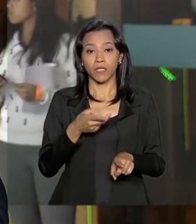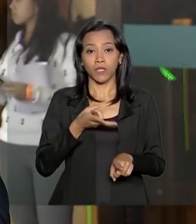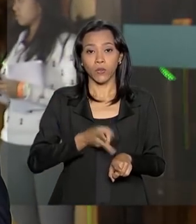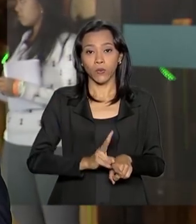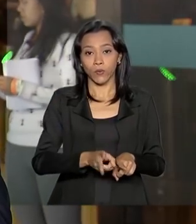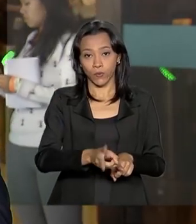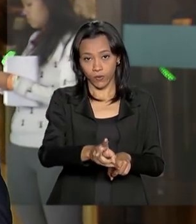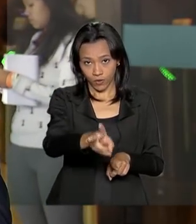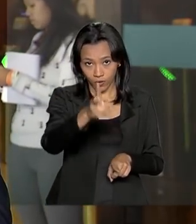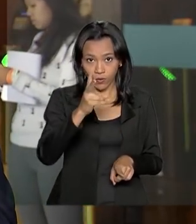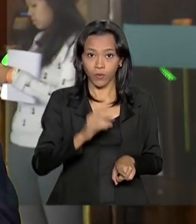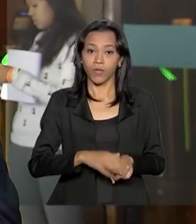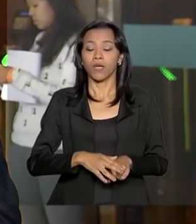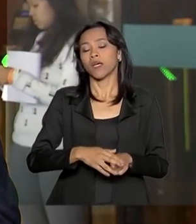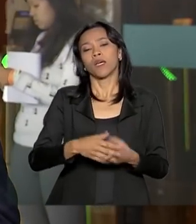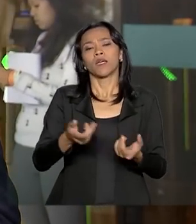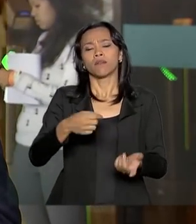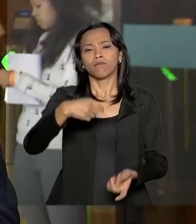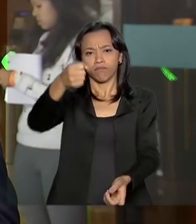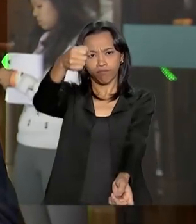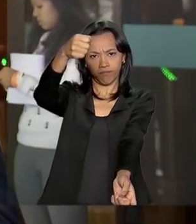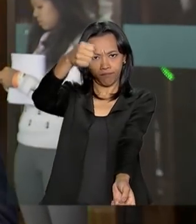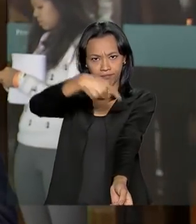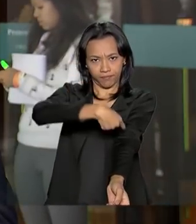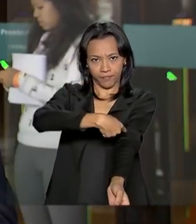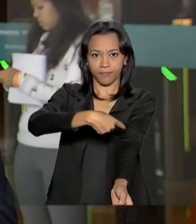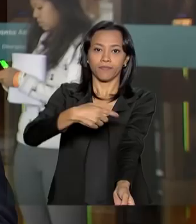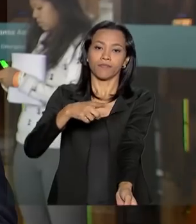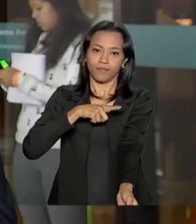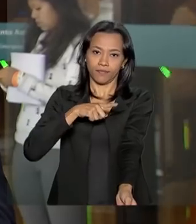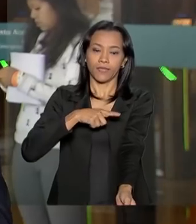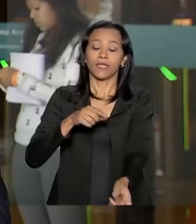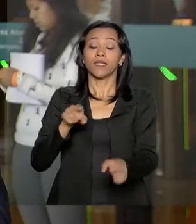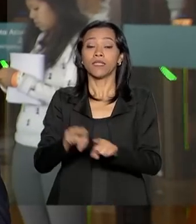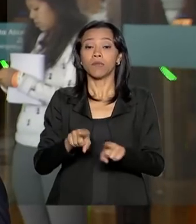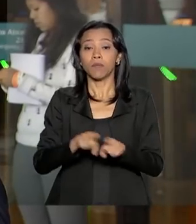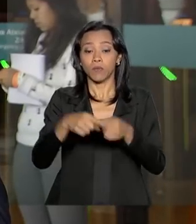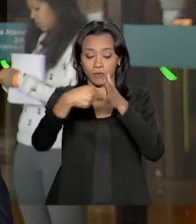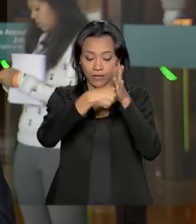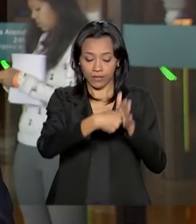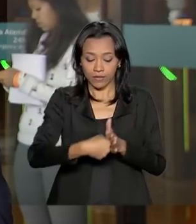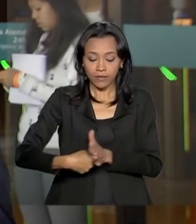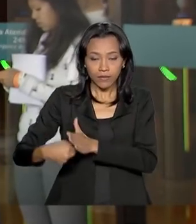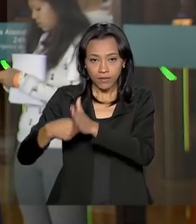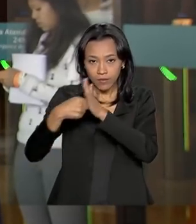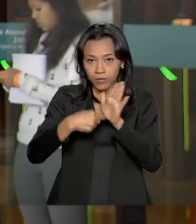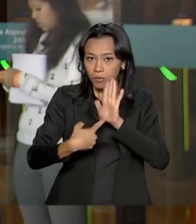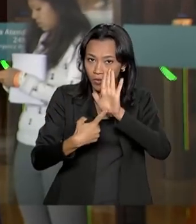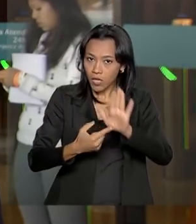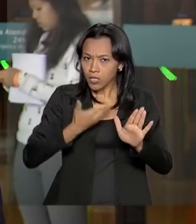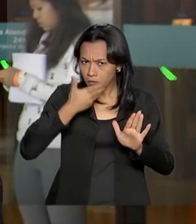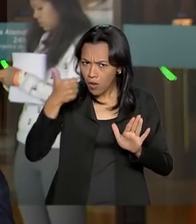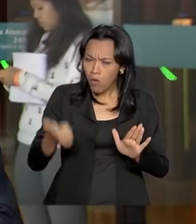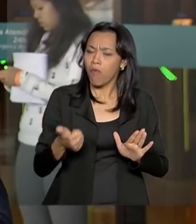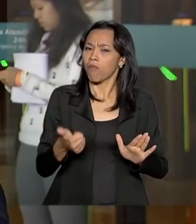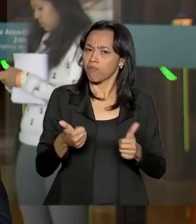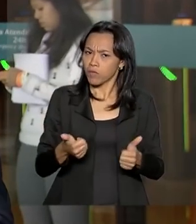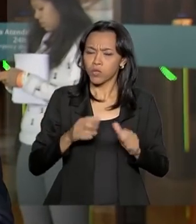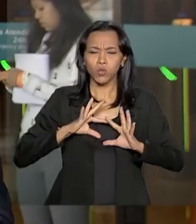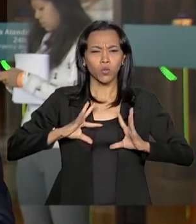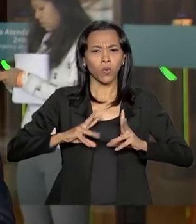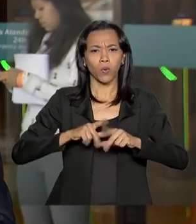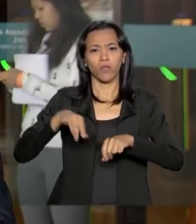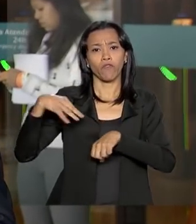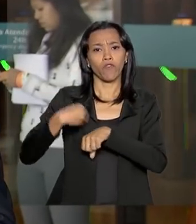via endovenose e os exames laboratoriais apresentaram também melhores resultados. Todas essas informações foram